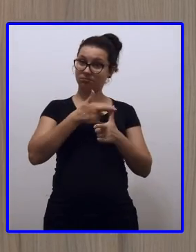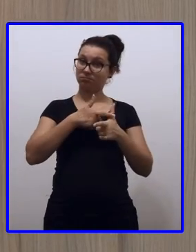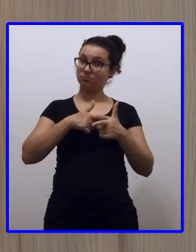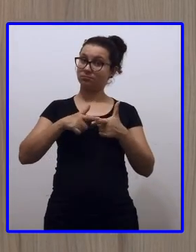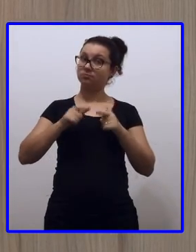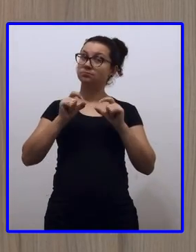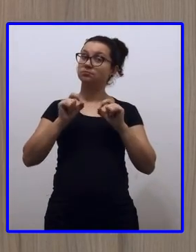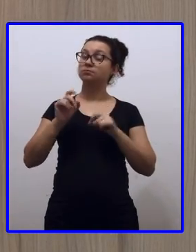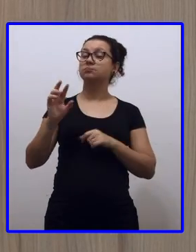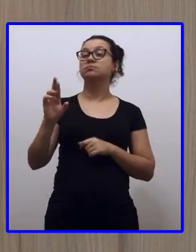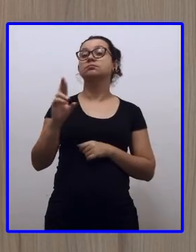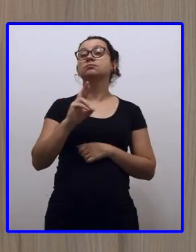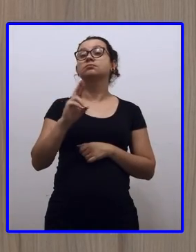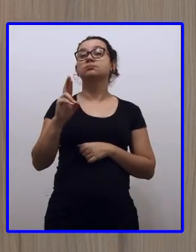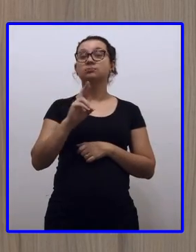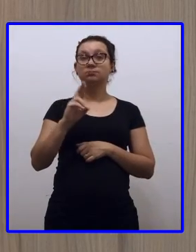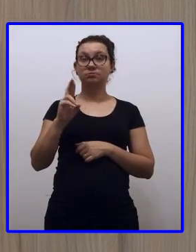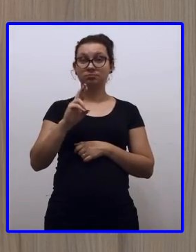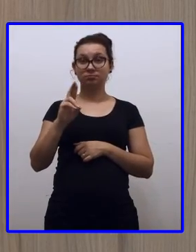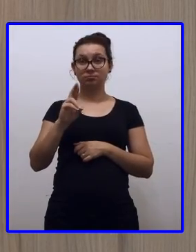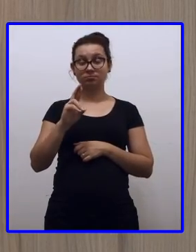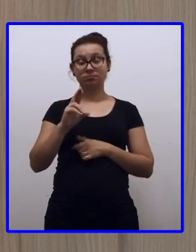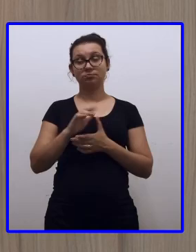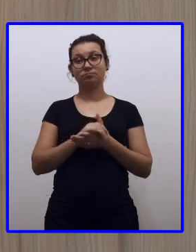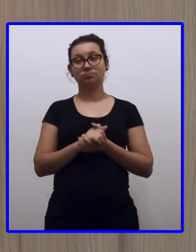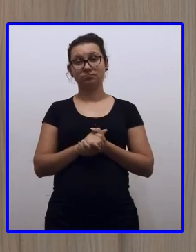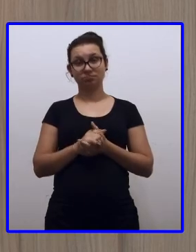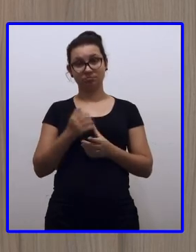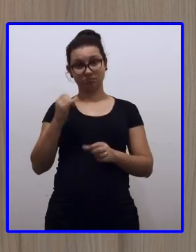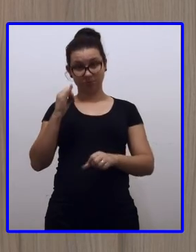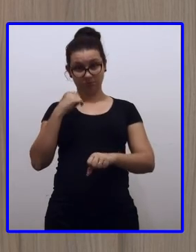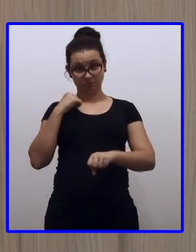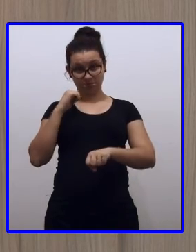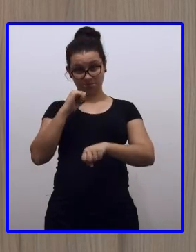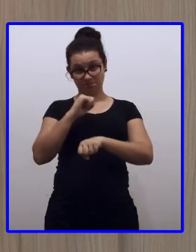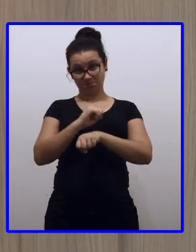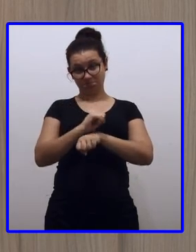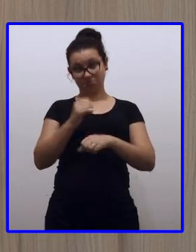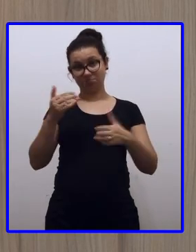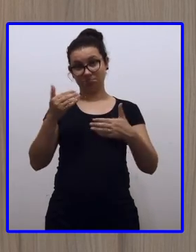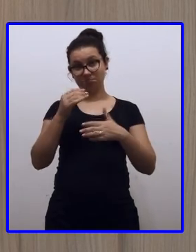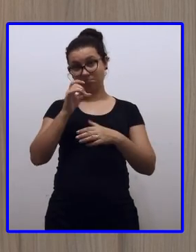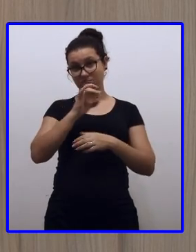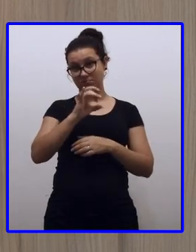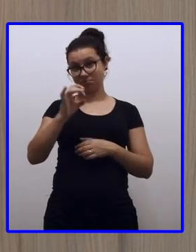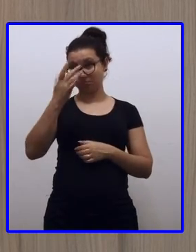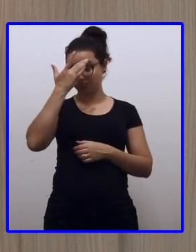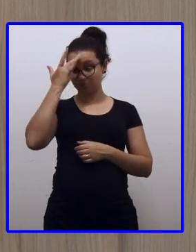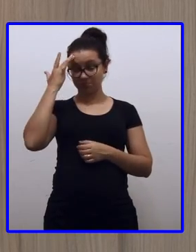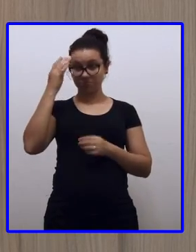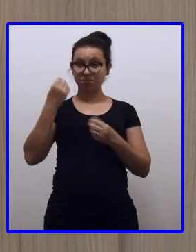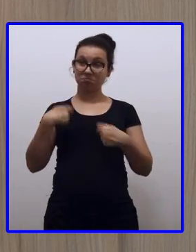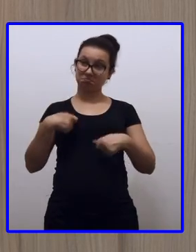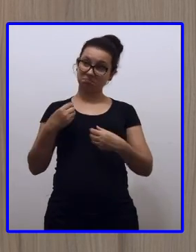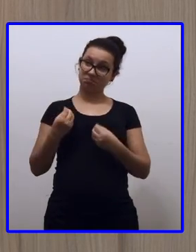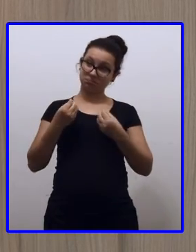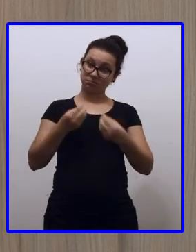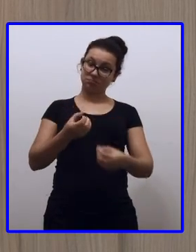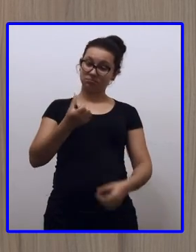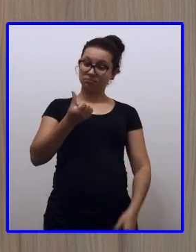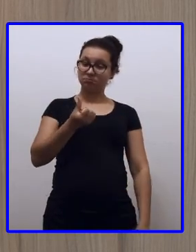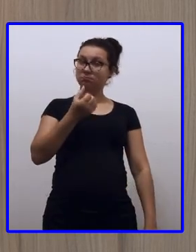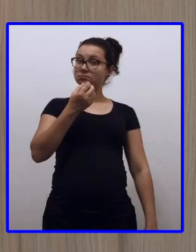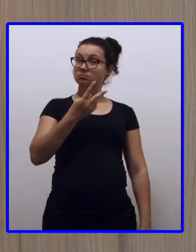os reais. Então, se eu tivesse que parar a conta agora, cada um teria que dar seiscentos e vinte e quatro